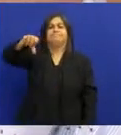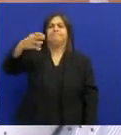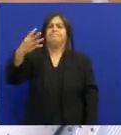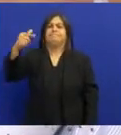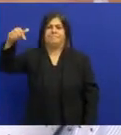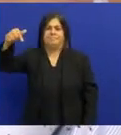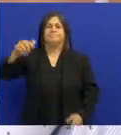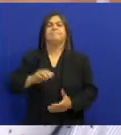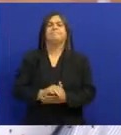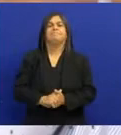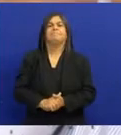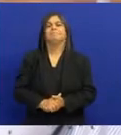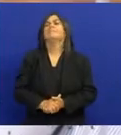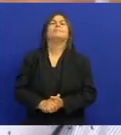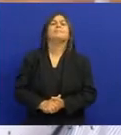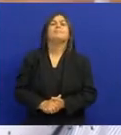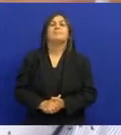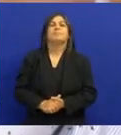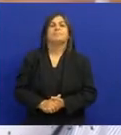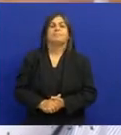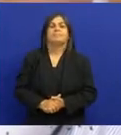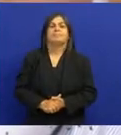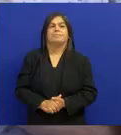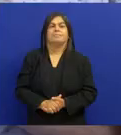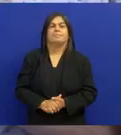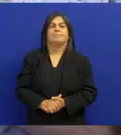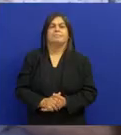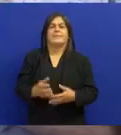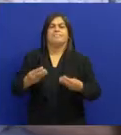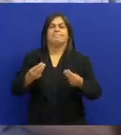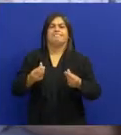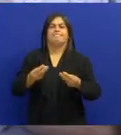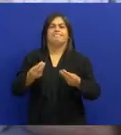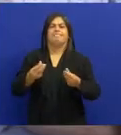1947 Foi quando ele Realmente